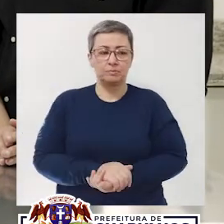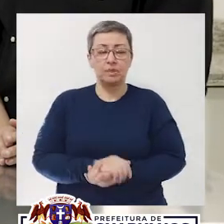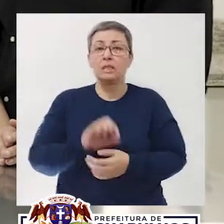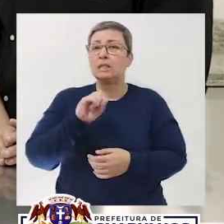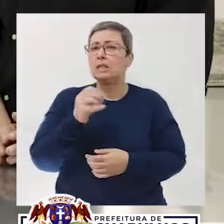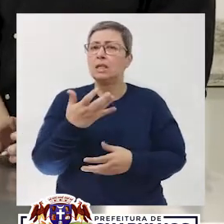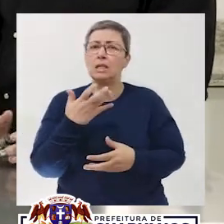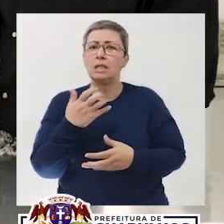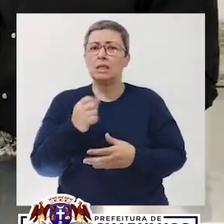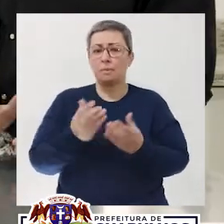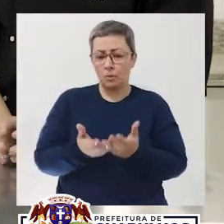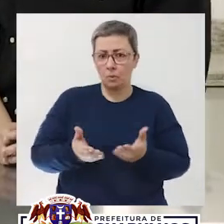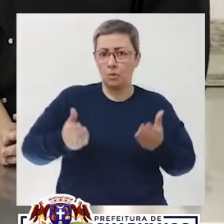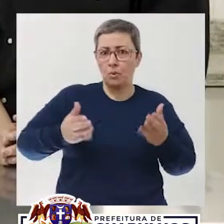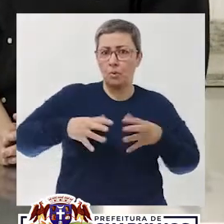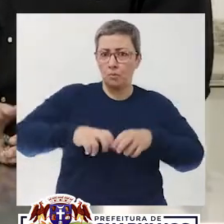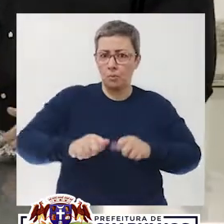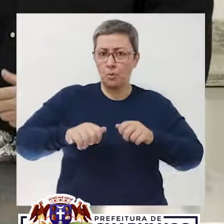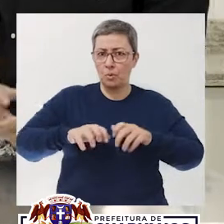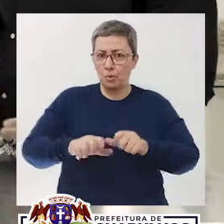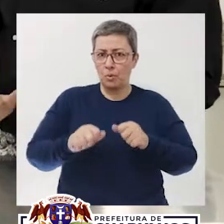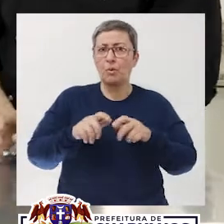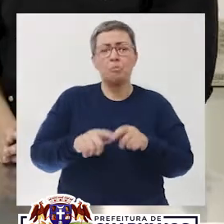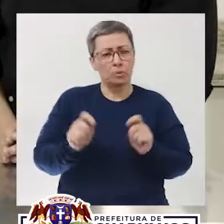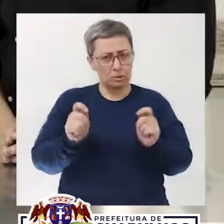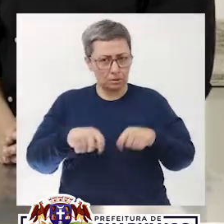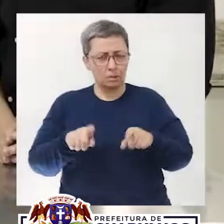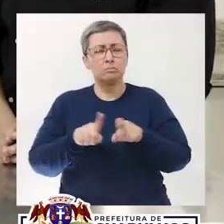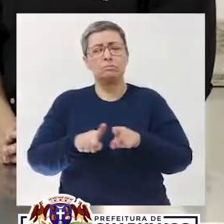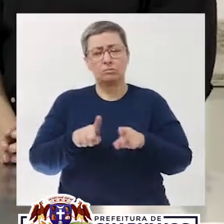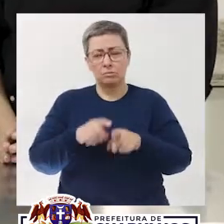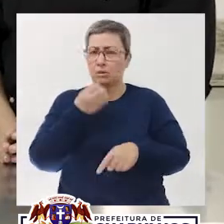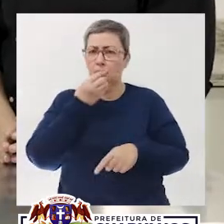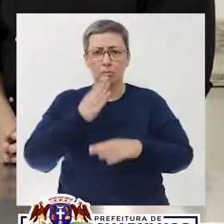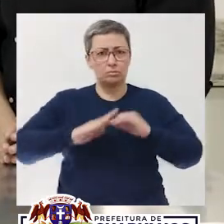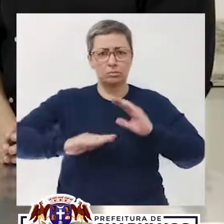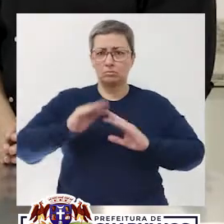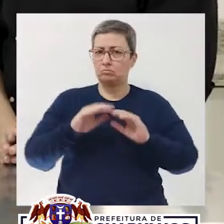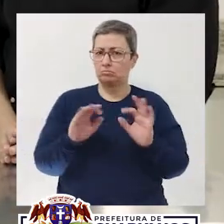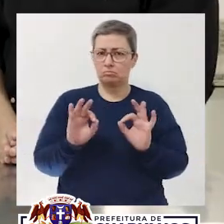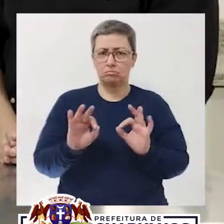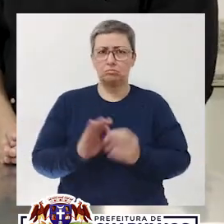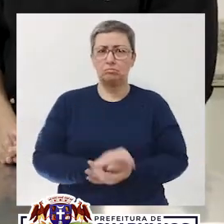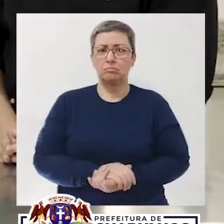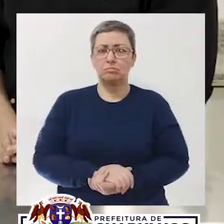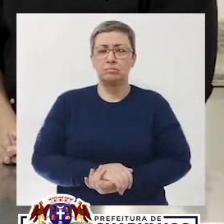Sim. Se eu quiser colocar num bol e fazer na mão também, dá para fazer também? é bem prático.